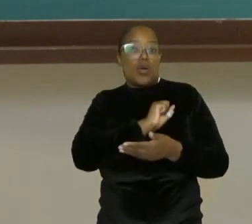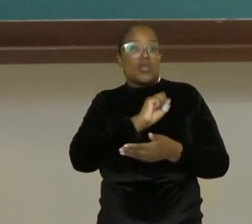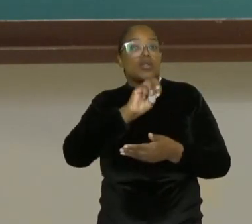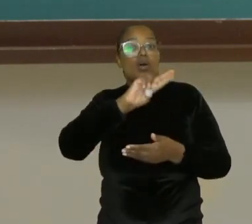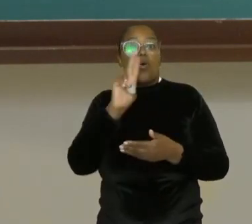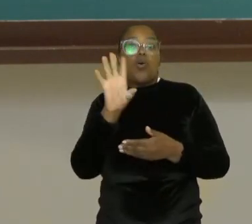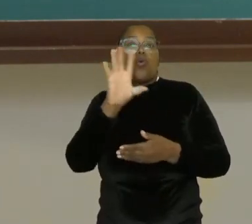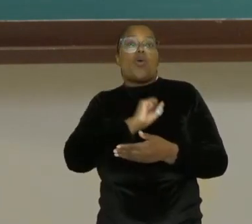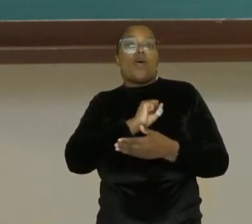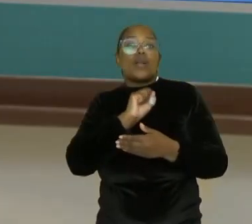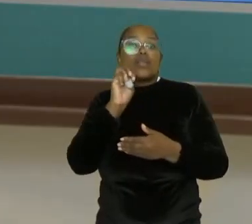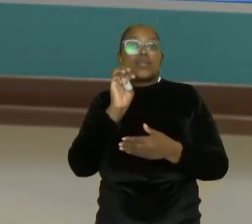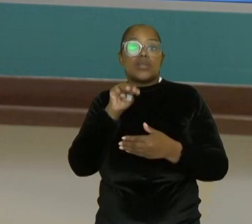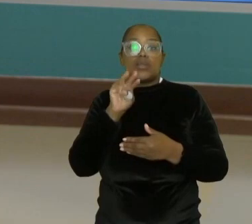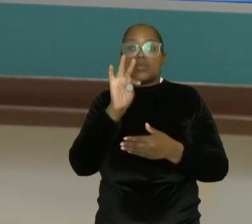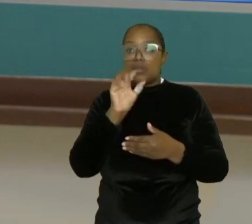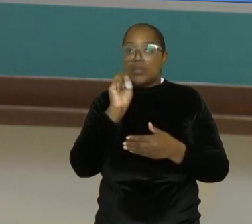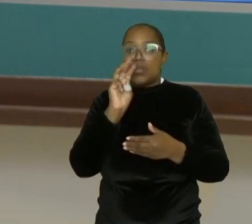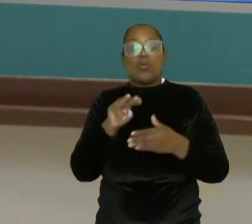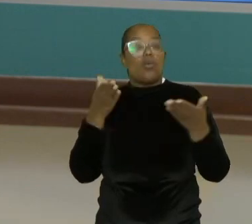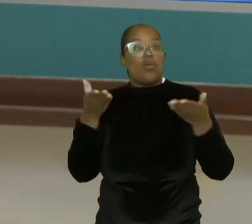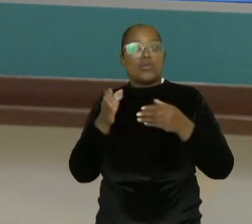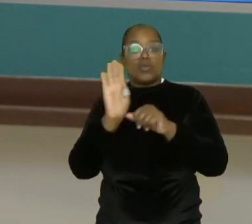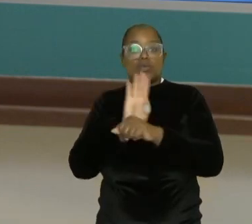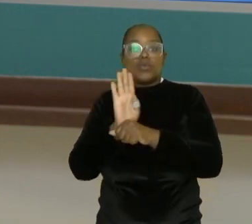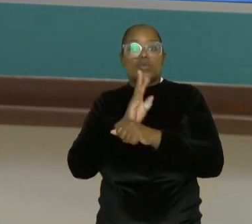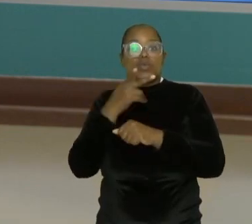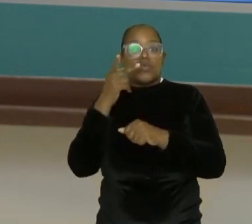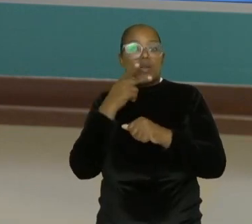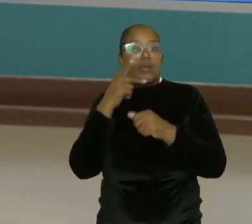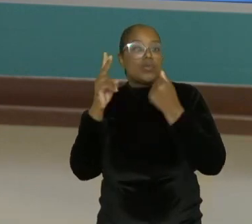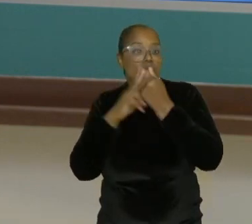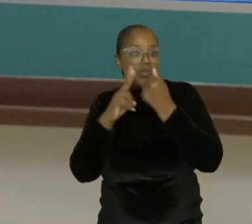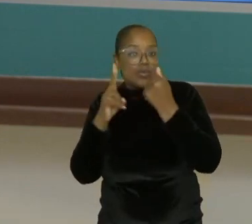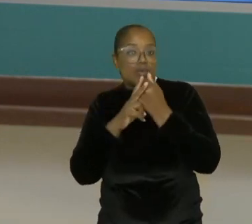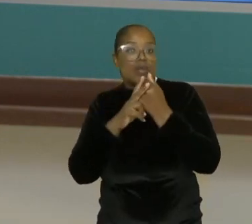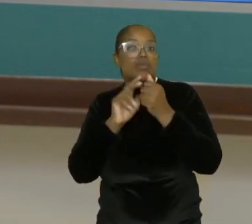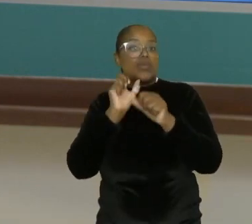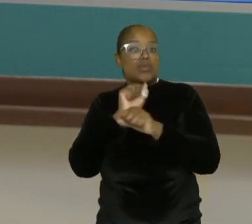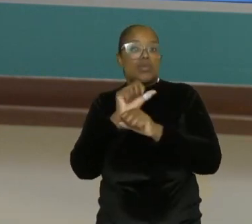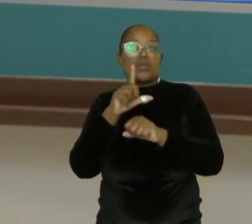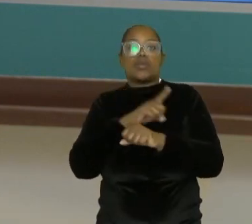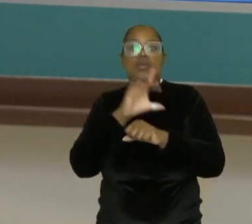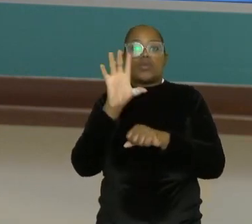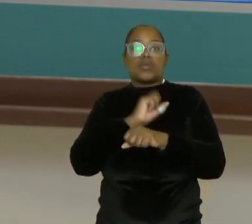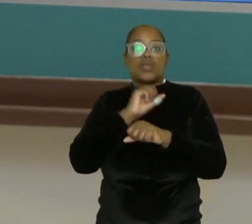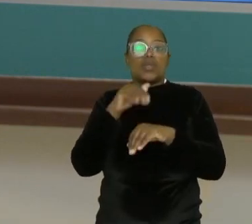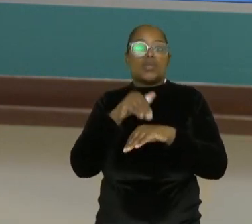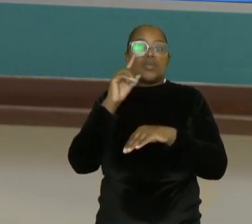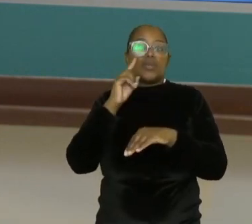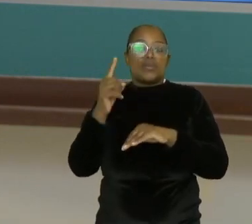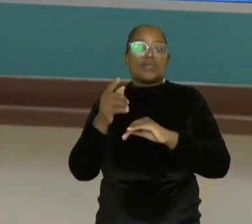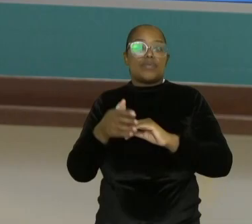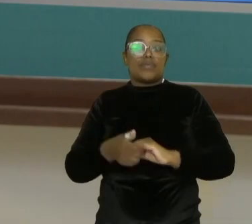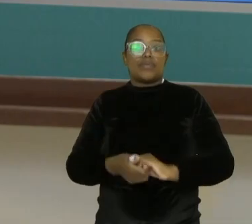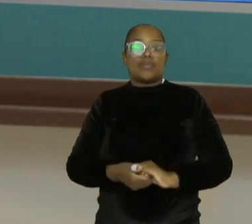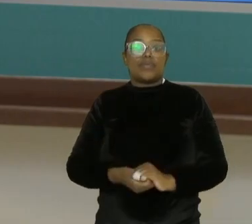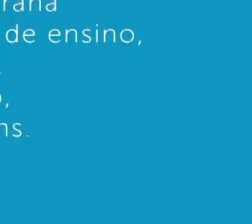de histórias de terror. Nesse vídeo falamos sobre concordância verbal. Espero que vocês tenham gostado e até a próxima.